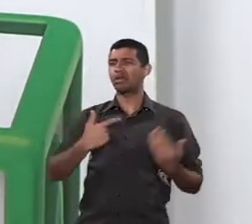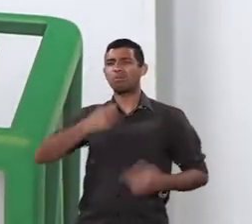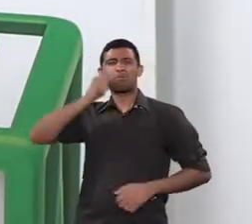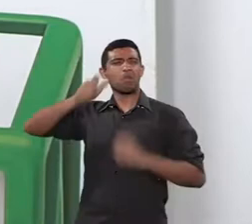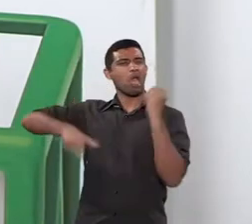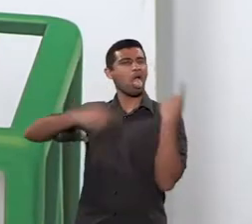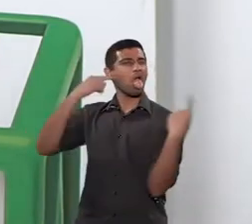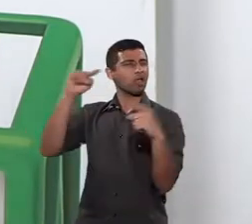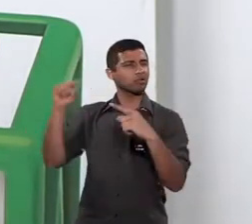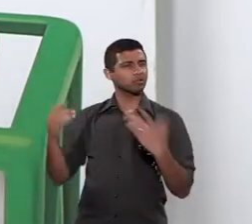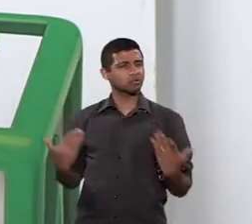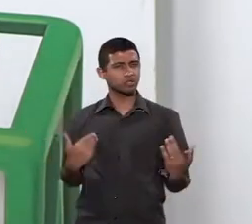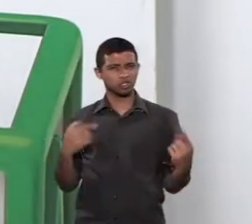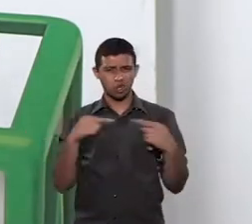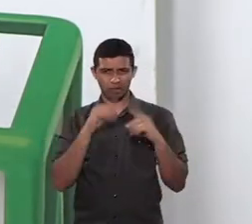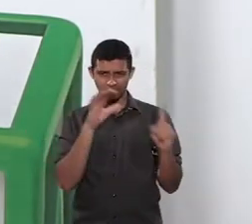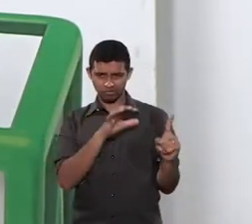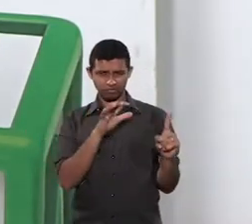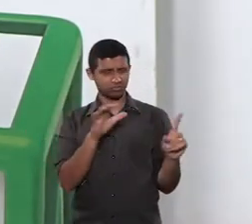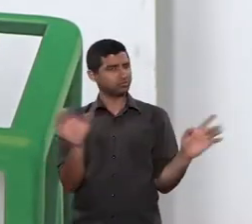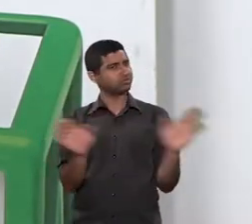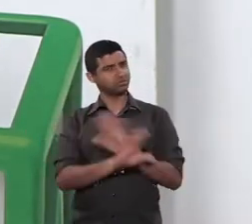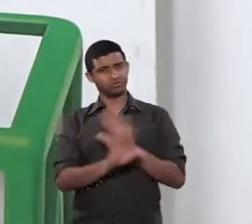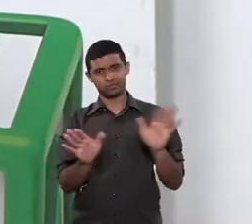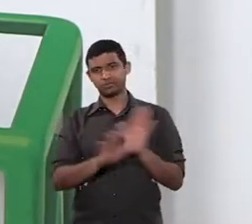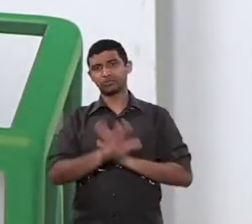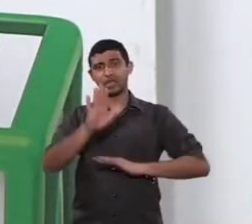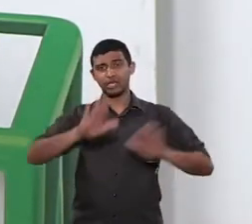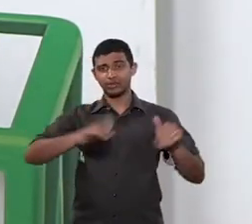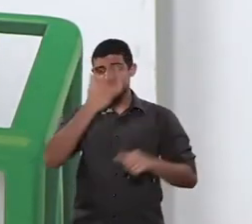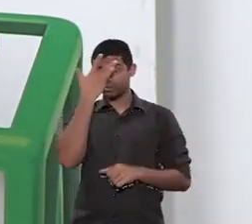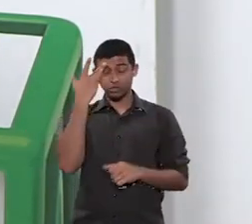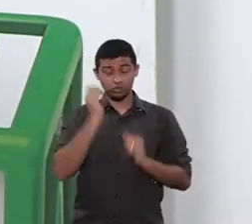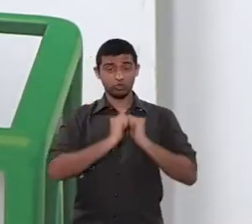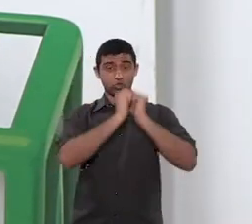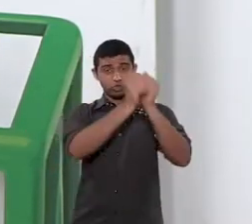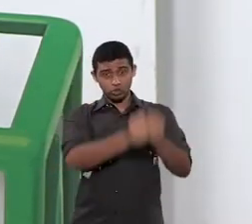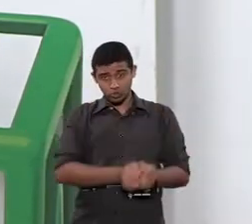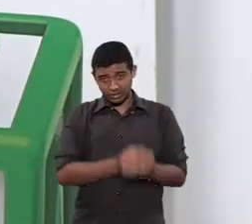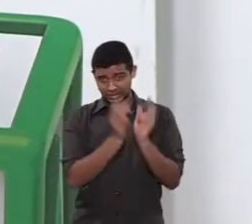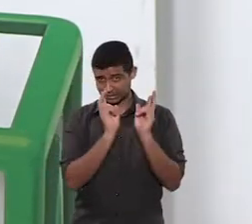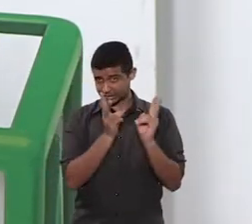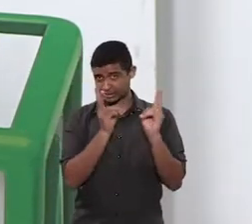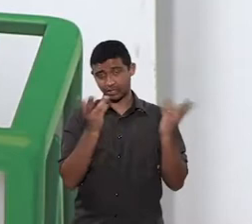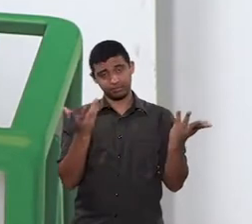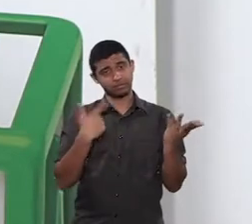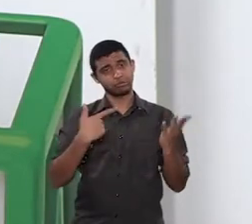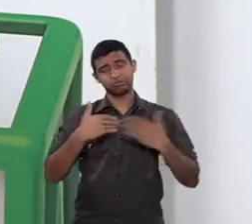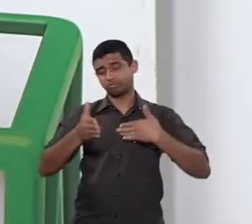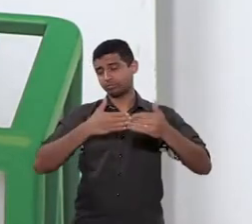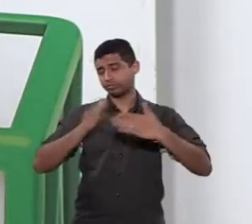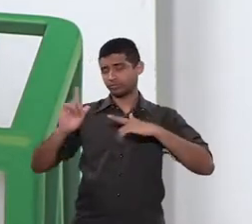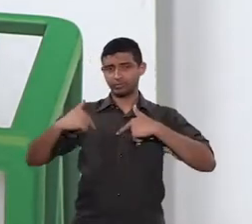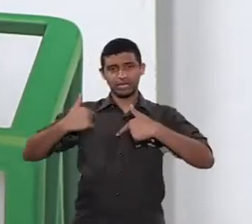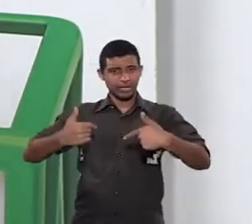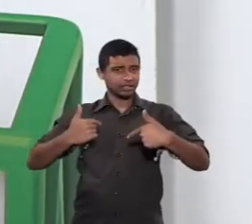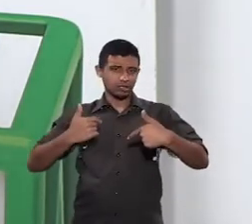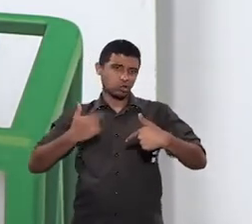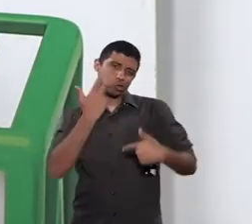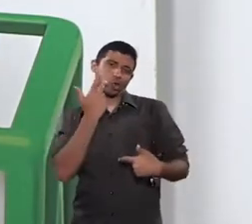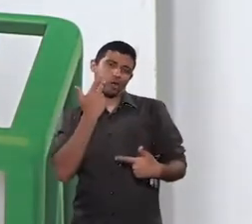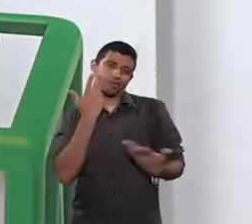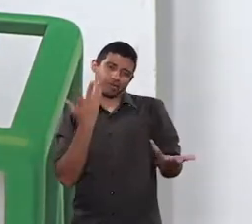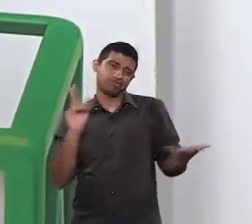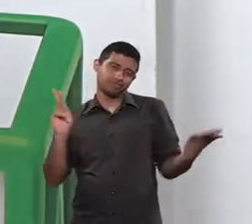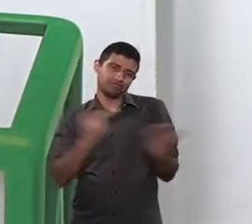caracterizado como uma prática de alienação parental. E isso é feito pelas pessoas que têm convívio. Então, qualquer ação sistêmica